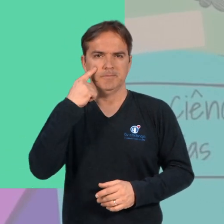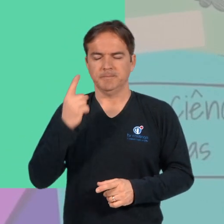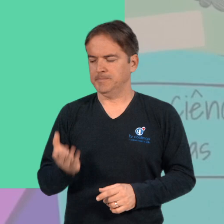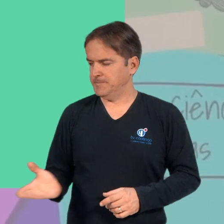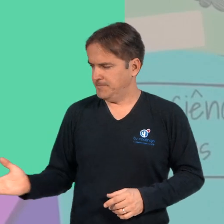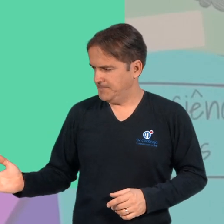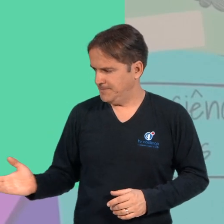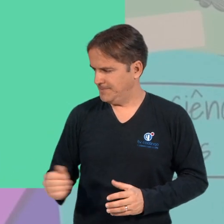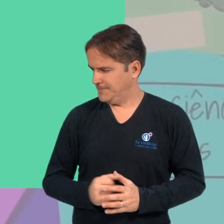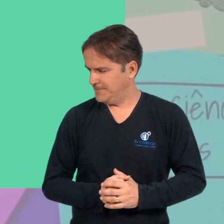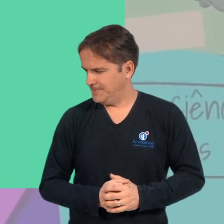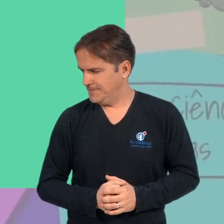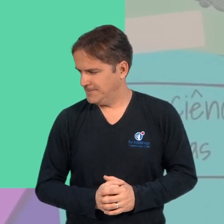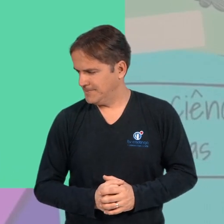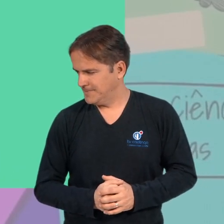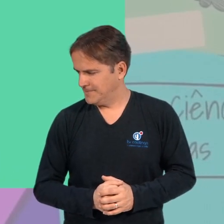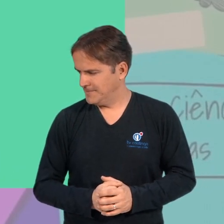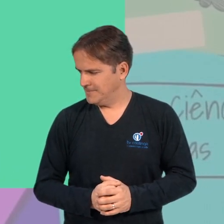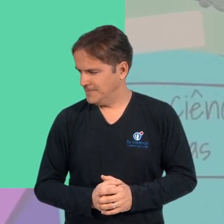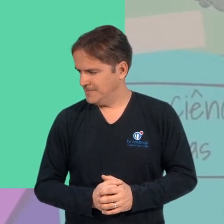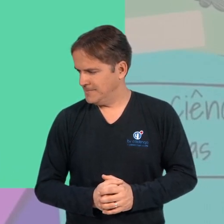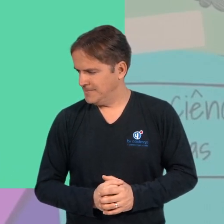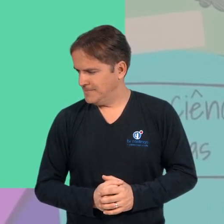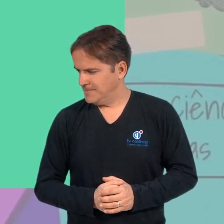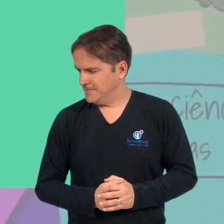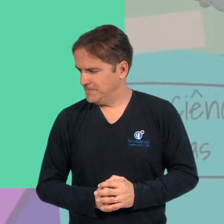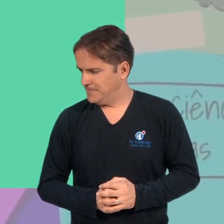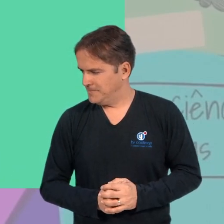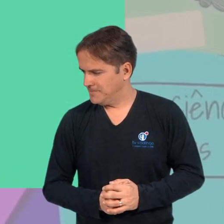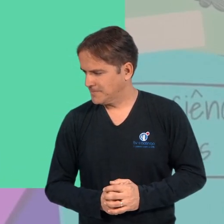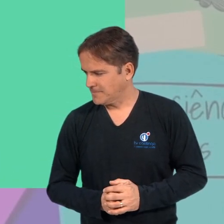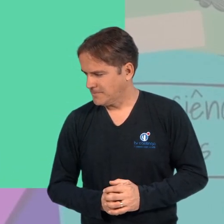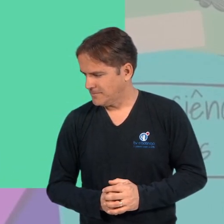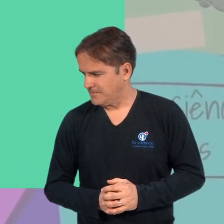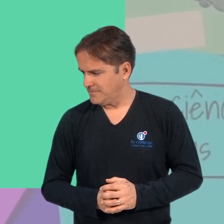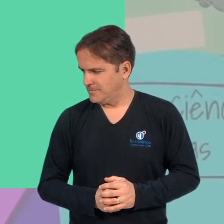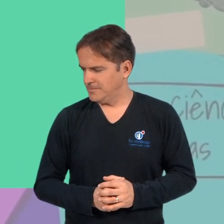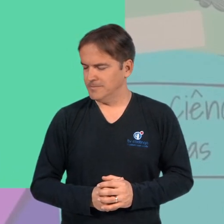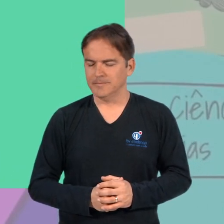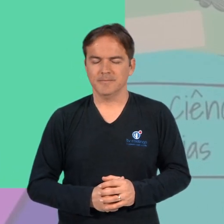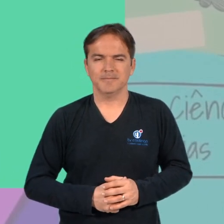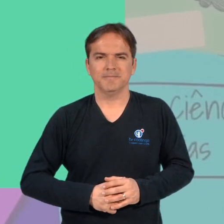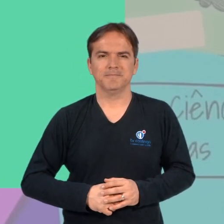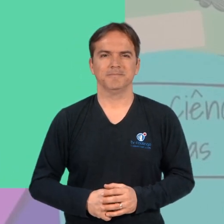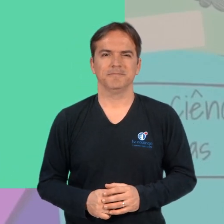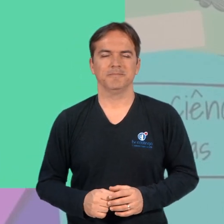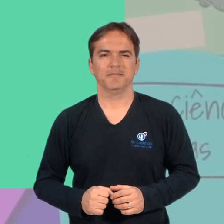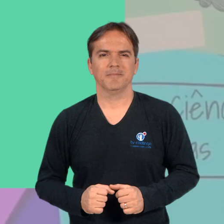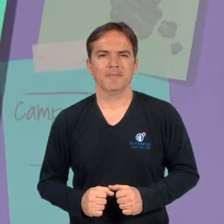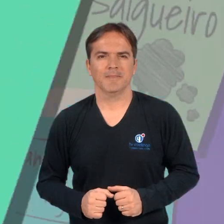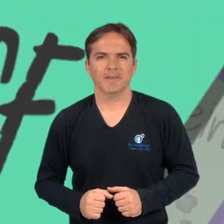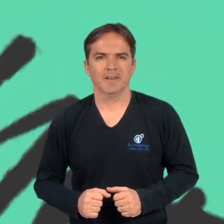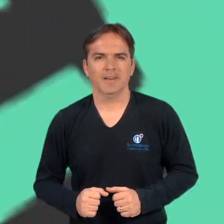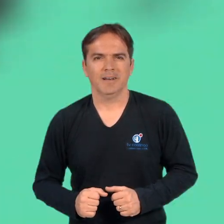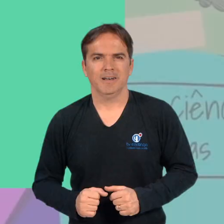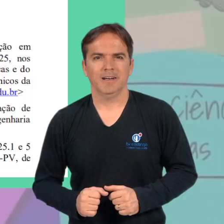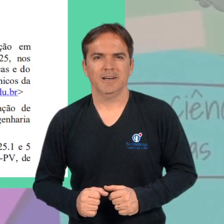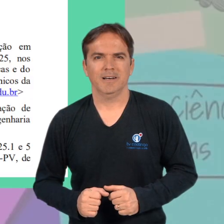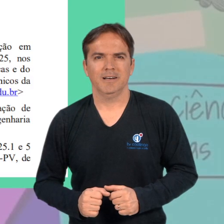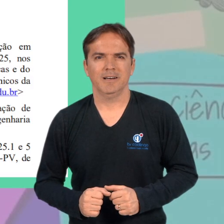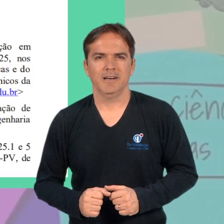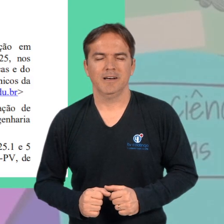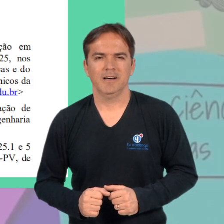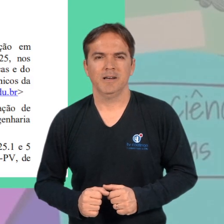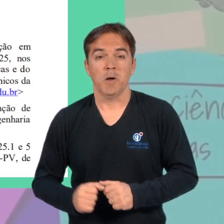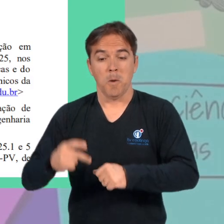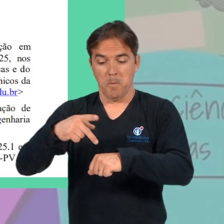.com.br barra ii seminário do POCAM 492794 O